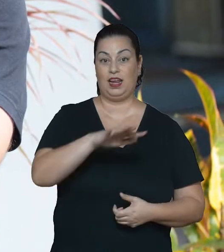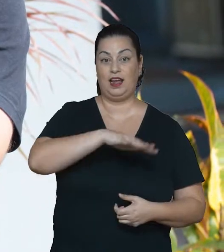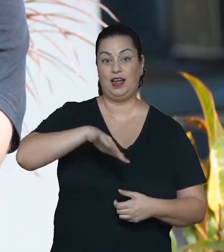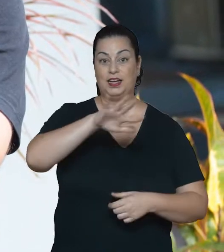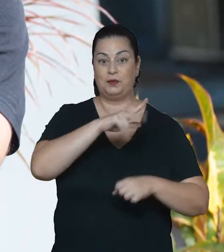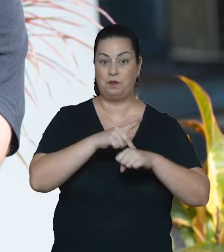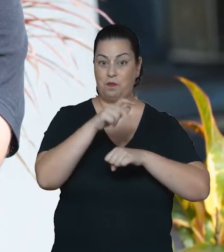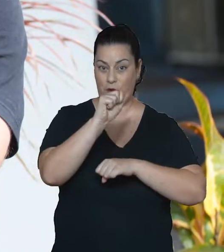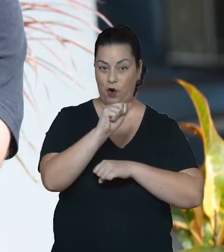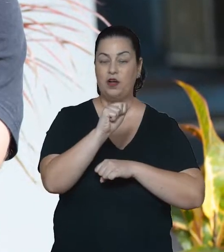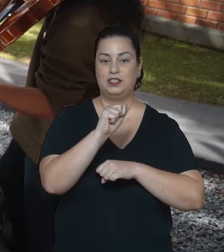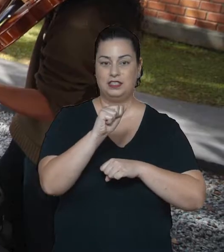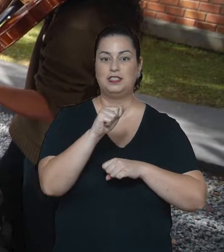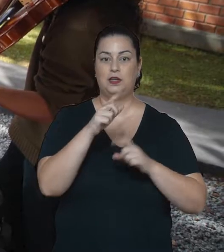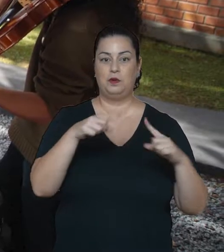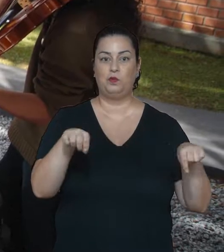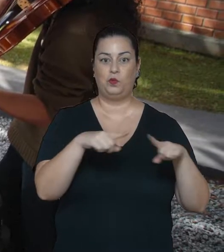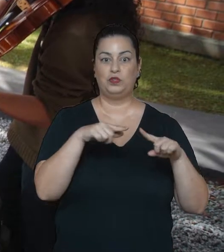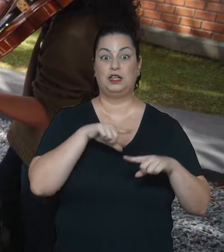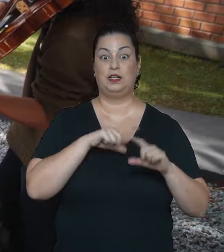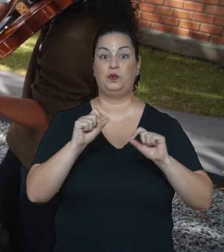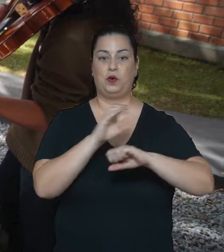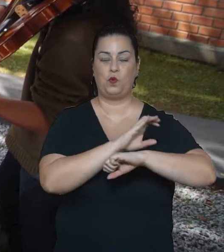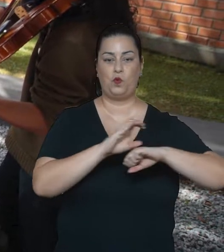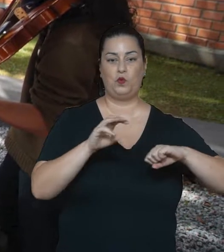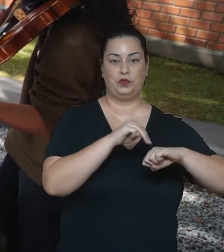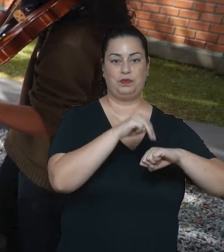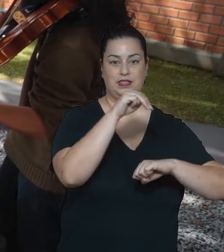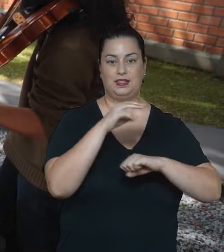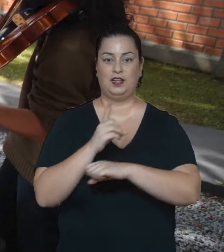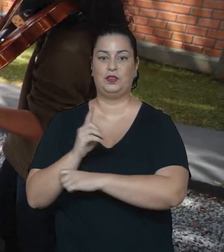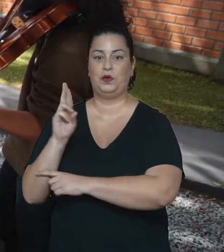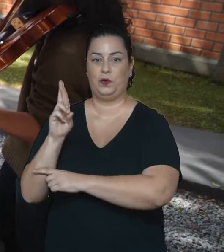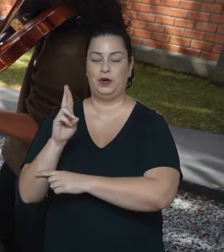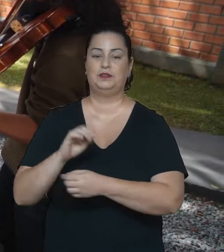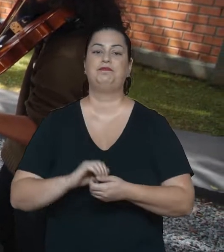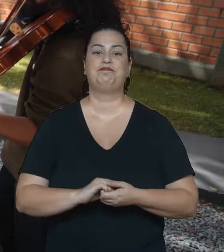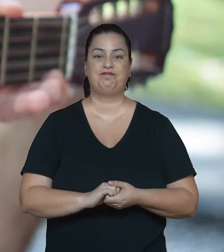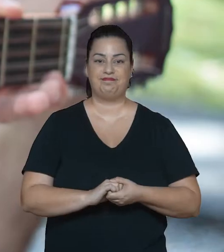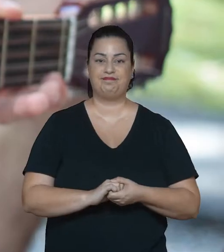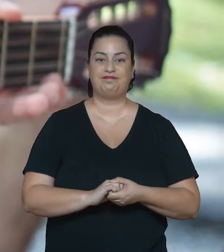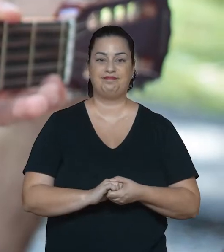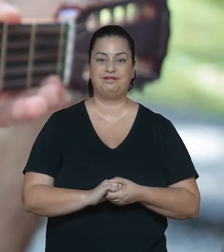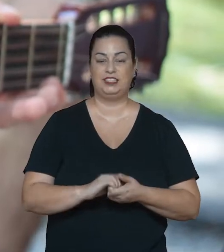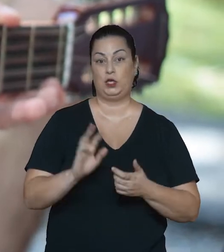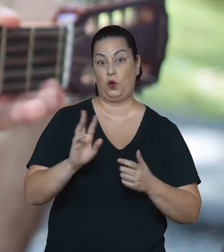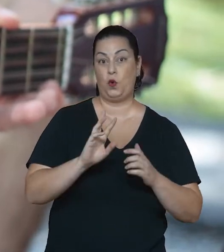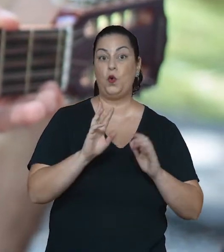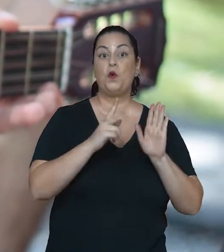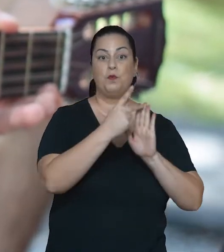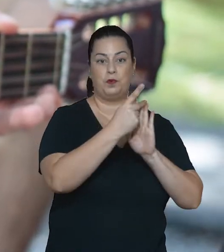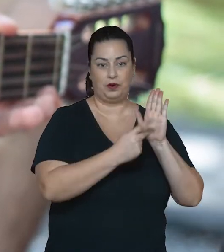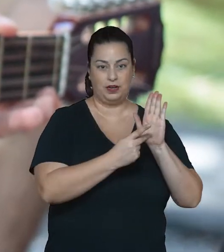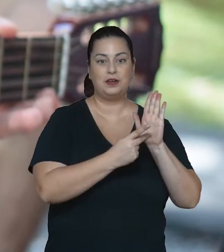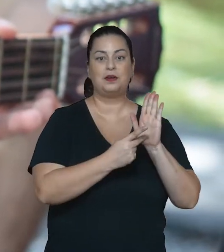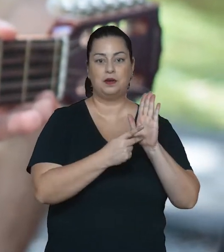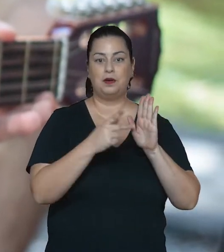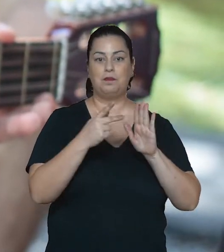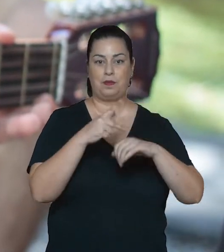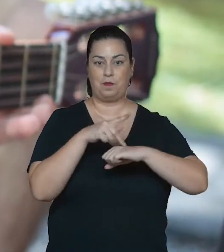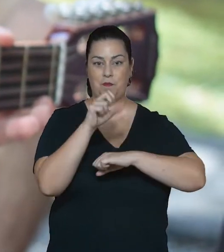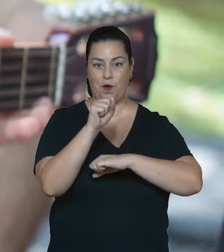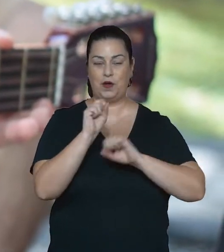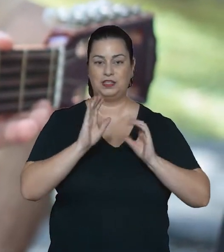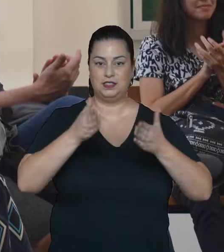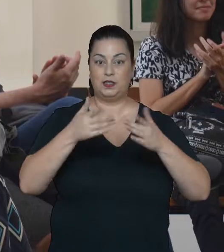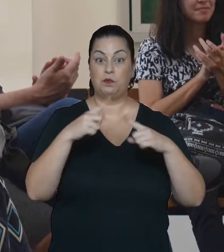-graduação em música oferece os cursos de mestrado e doutorado. Os cursos de PPGMU,